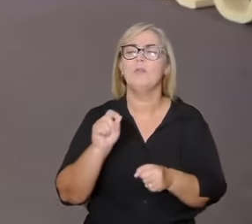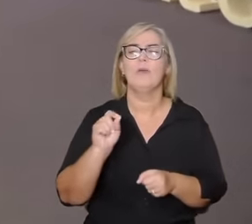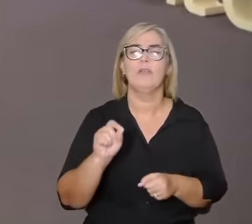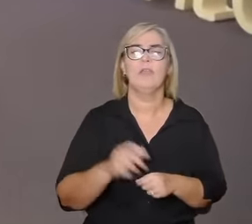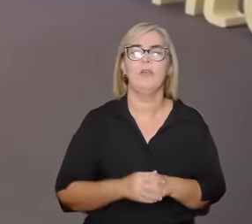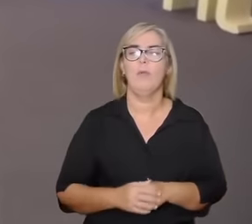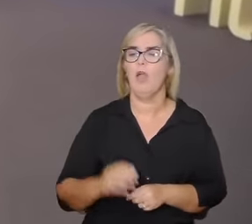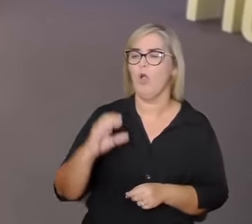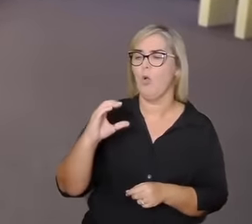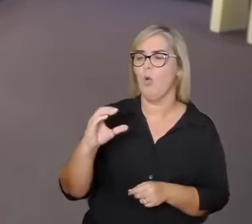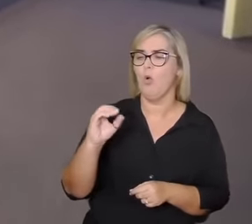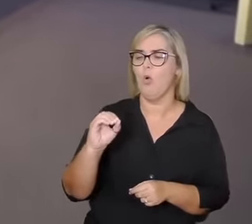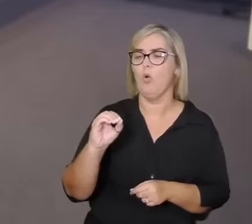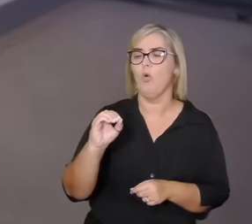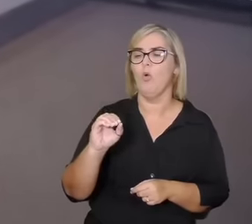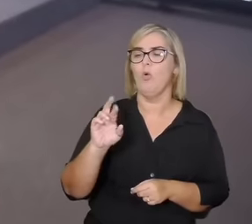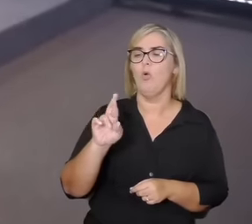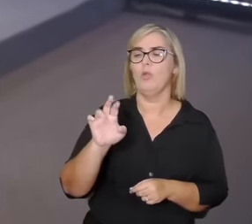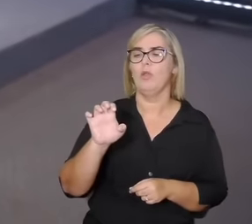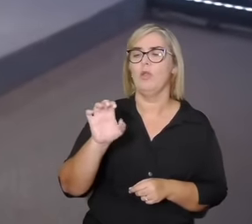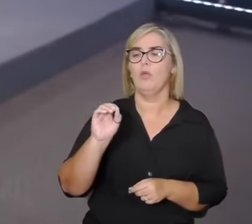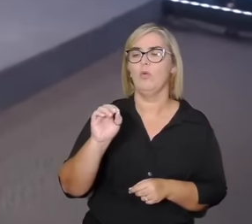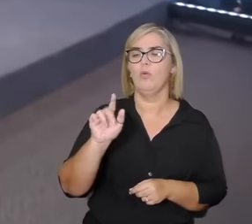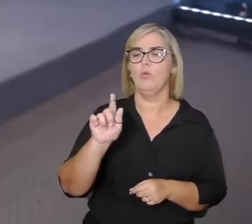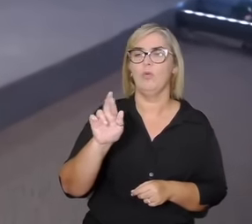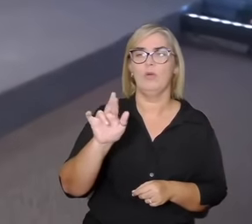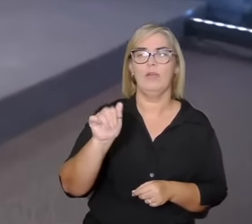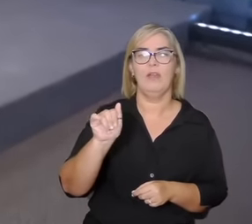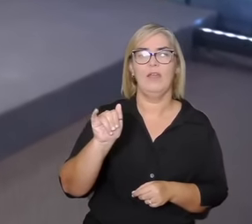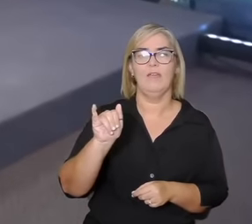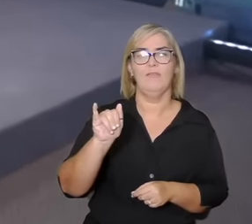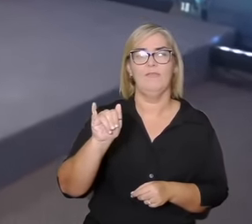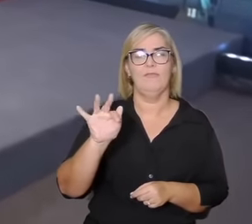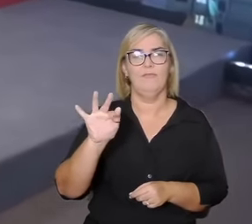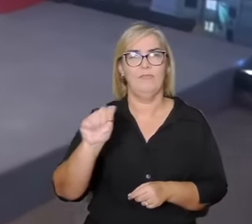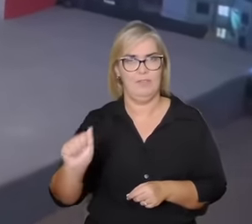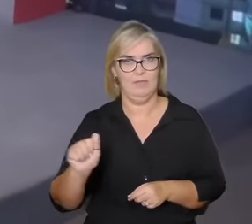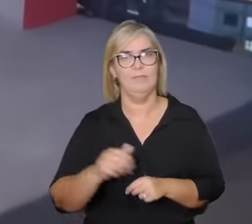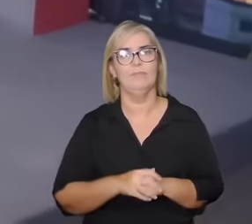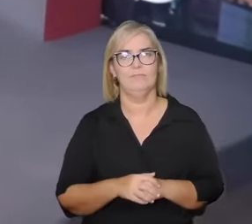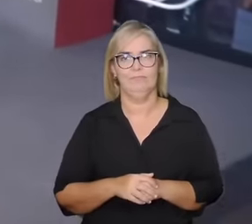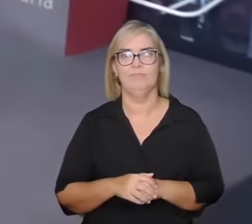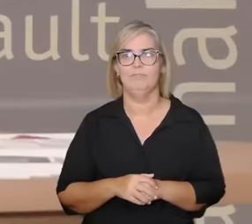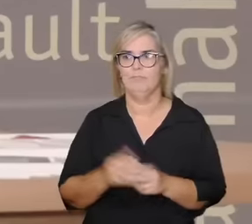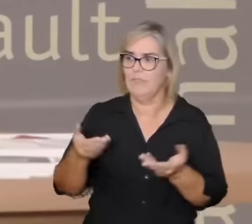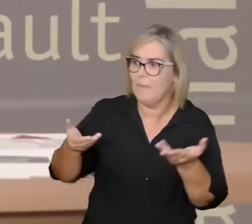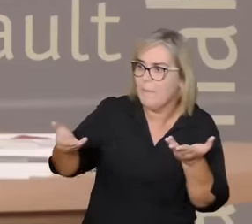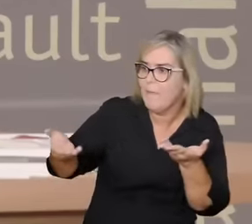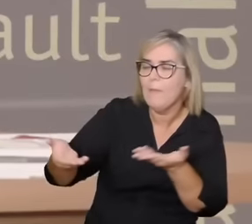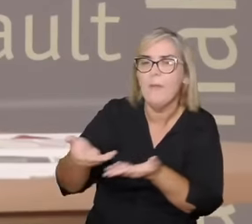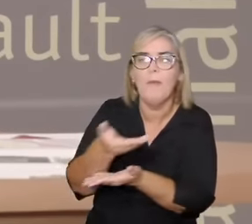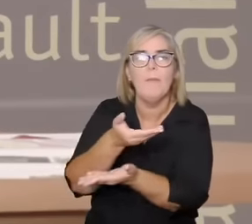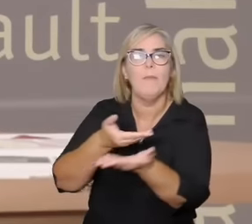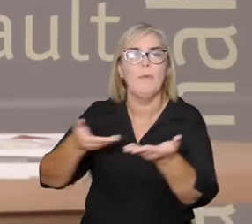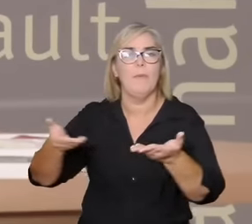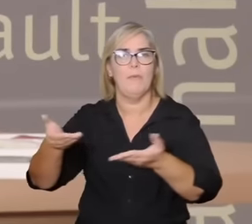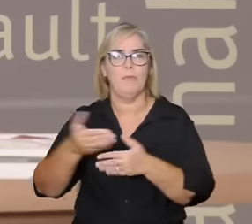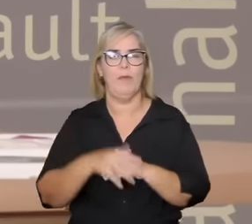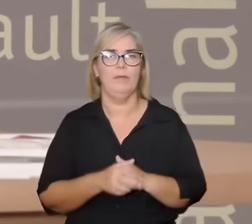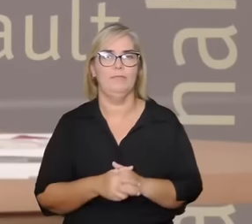que eu estiver numa relação de conjugalidade a conjugalidade ela tenderá a ser mais